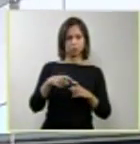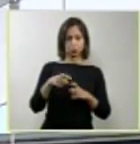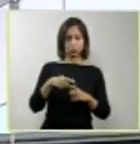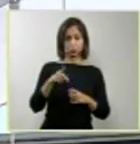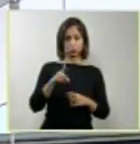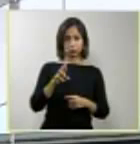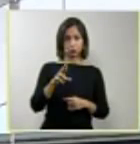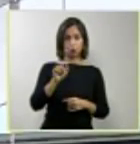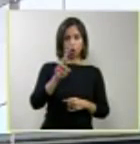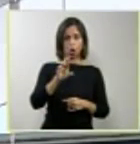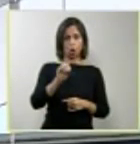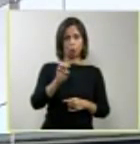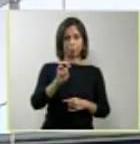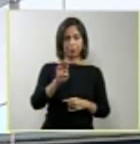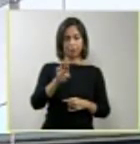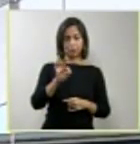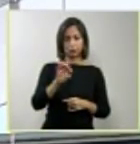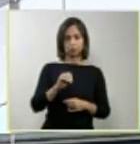Dávila,